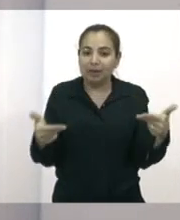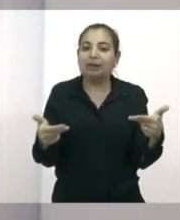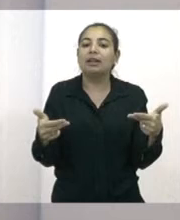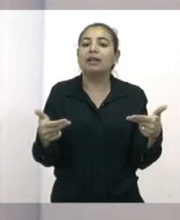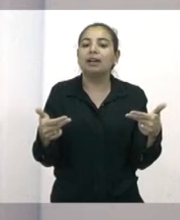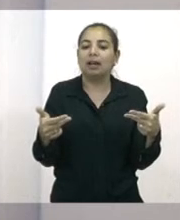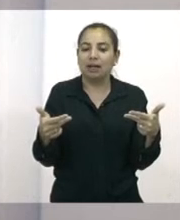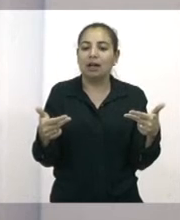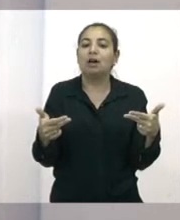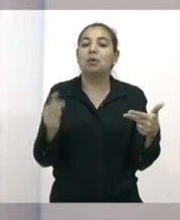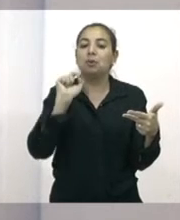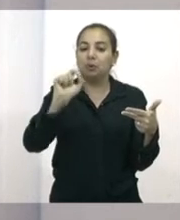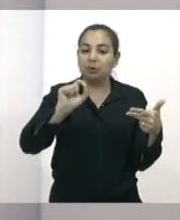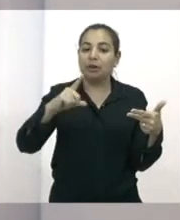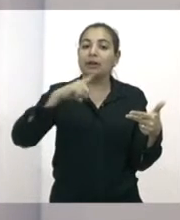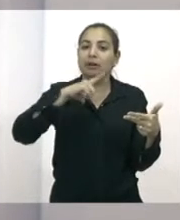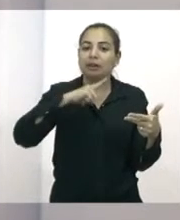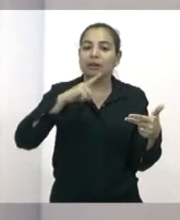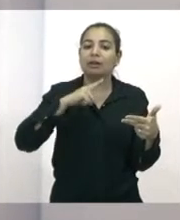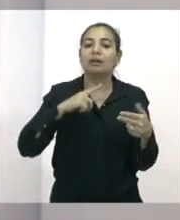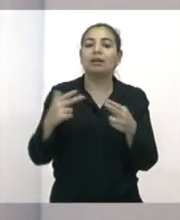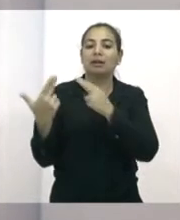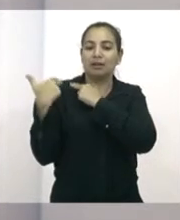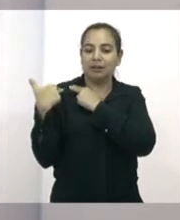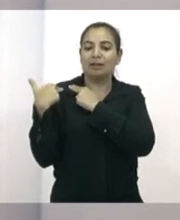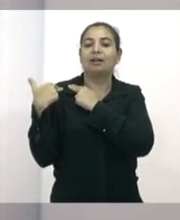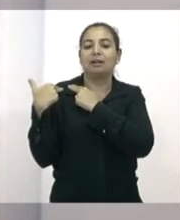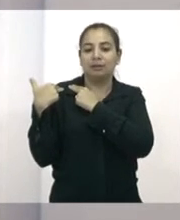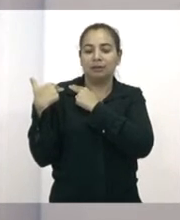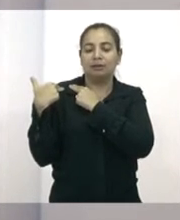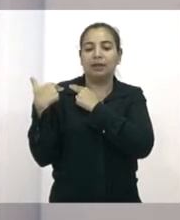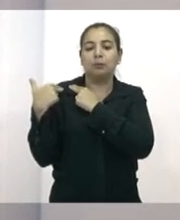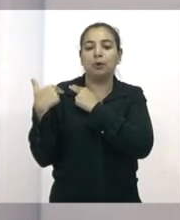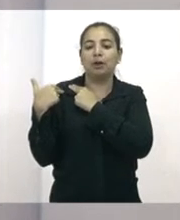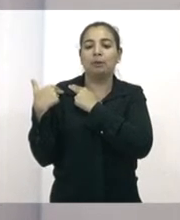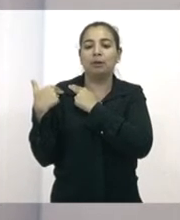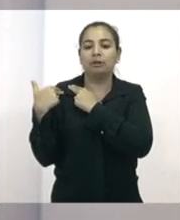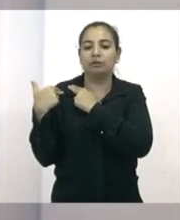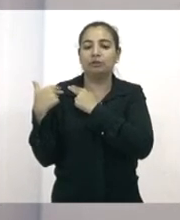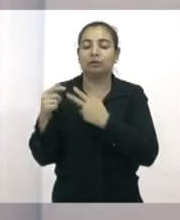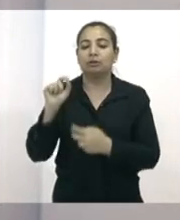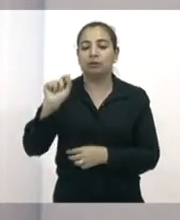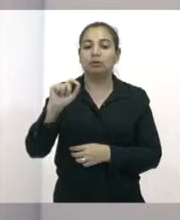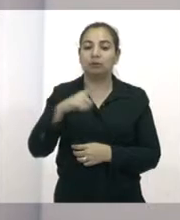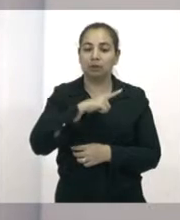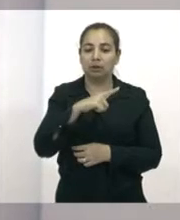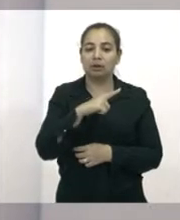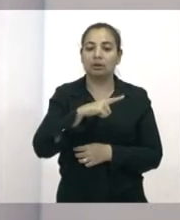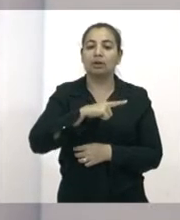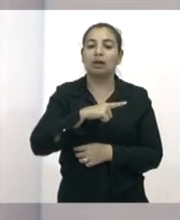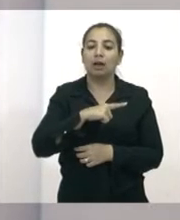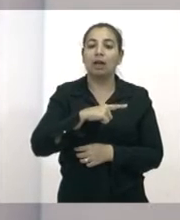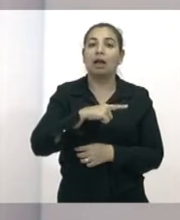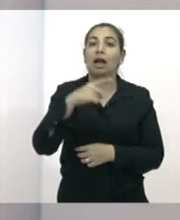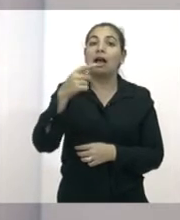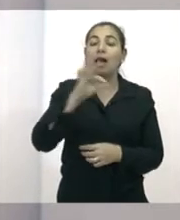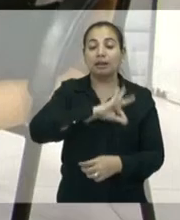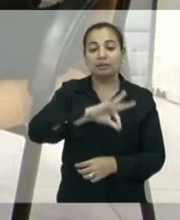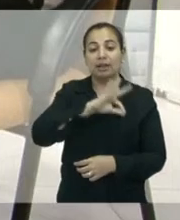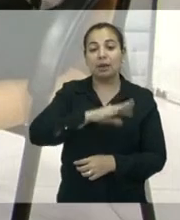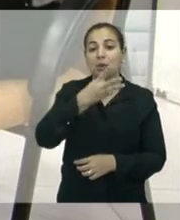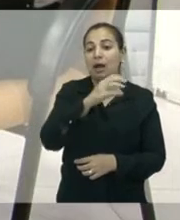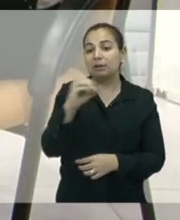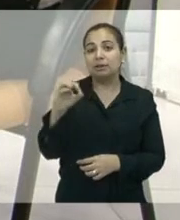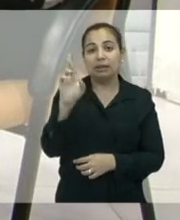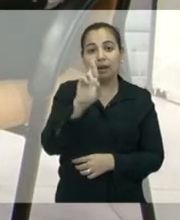ficava tudo sobre a responsabilidade deles e eles não têm essa condição porque são pessoas que vivem às vezes com R$ 400 por mês. Não